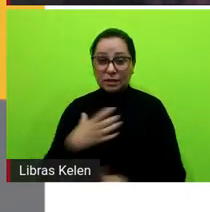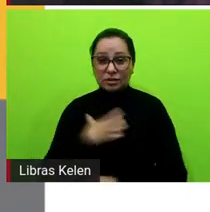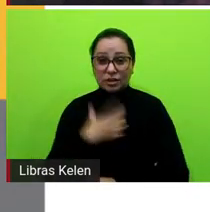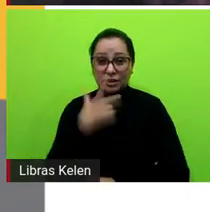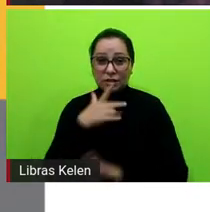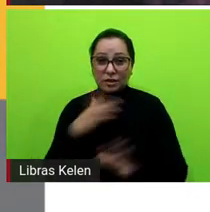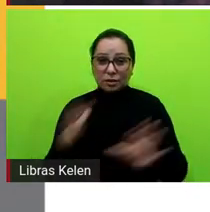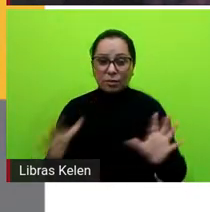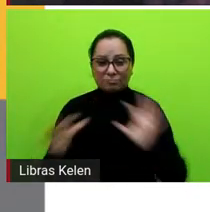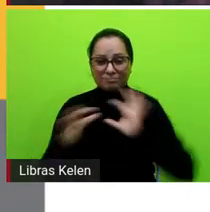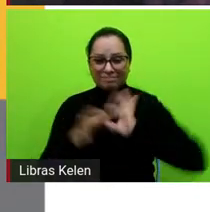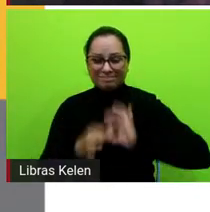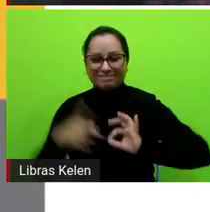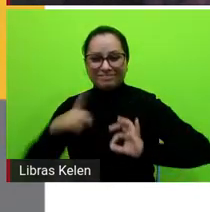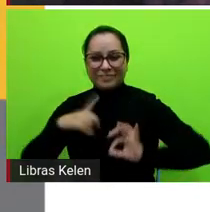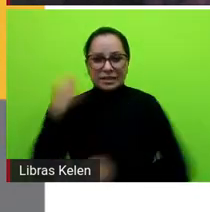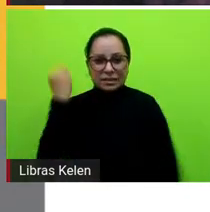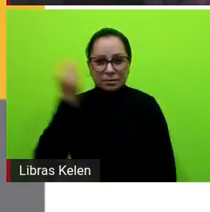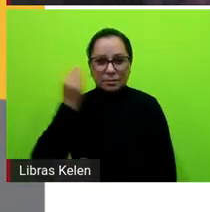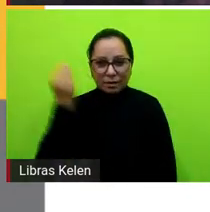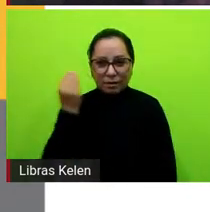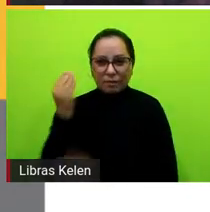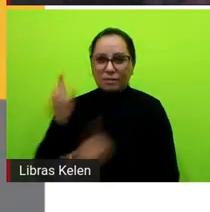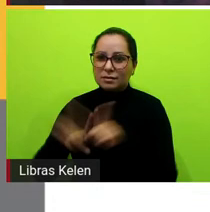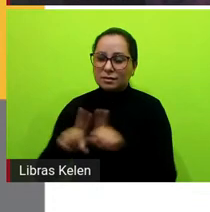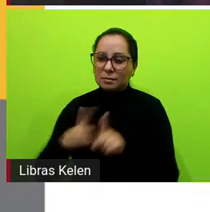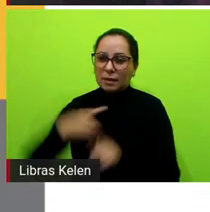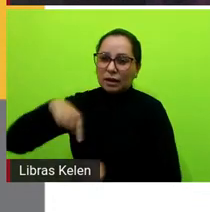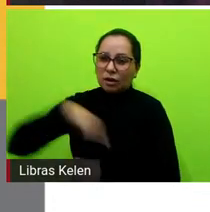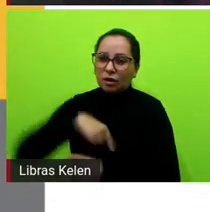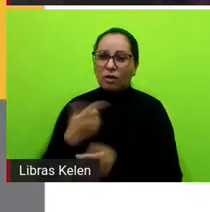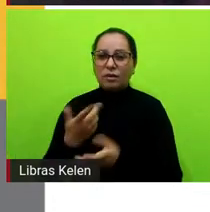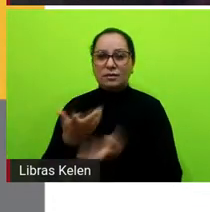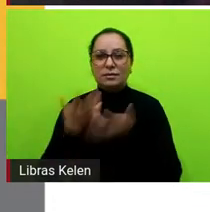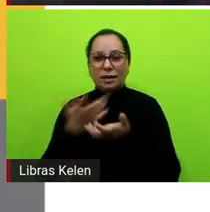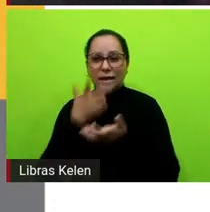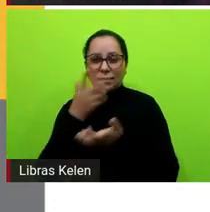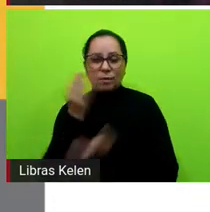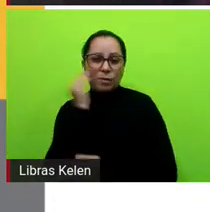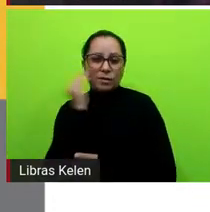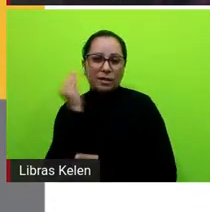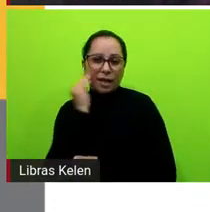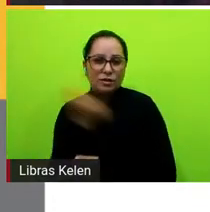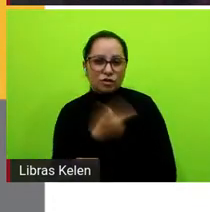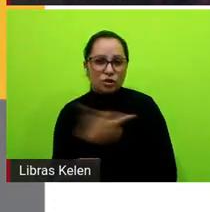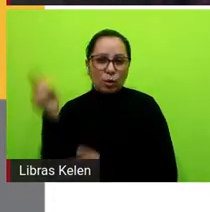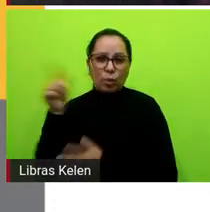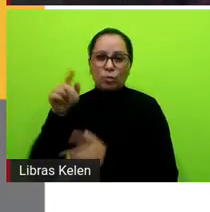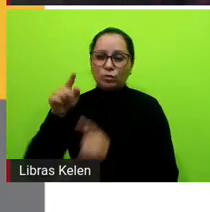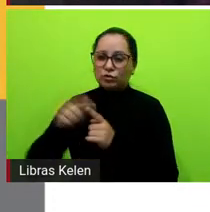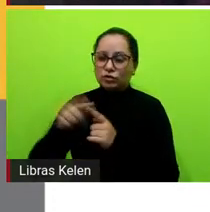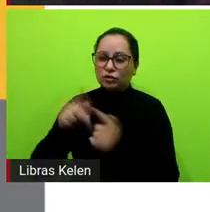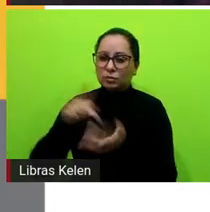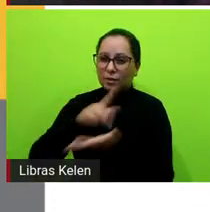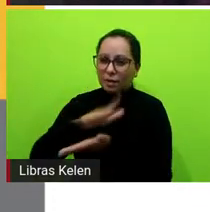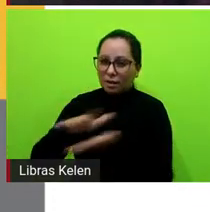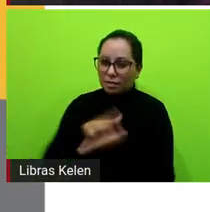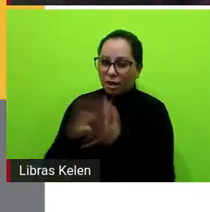ficcionalizar a experiência, da gente experimentar outras realidades, né?